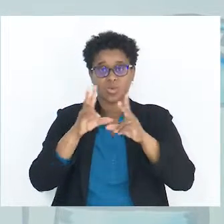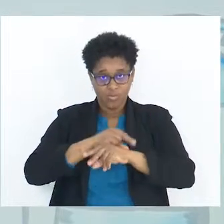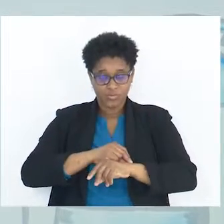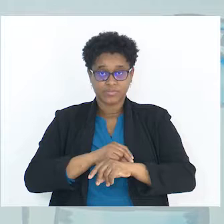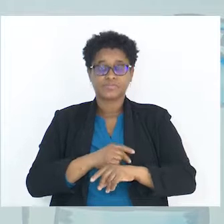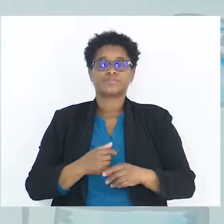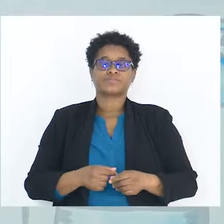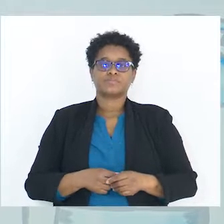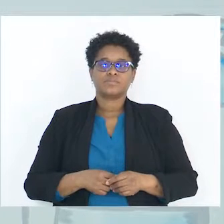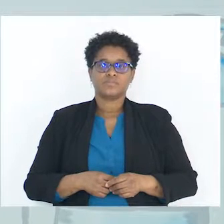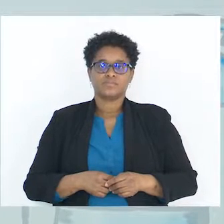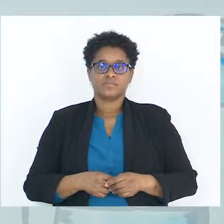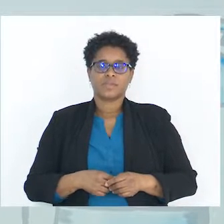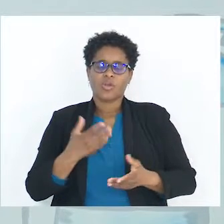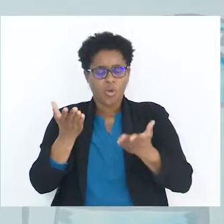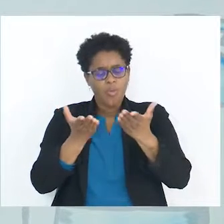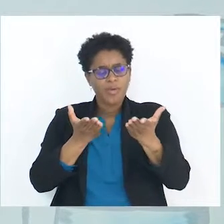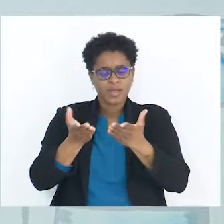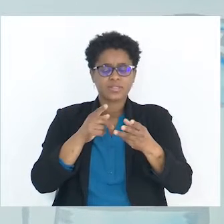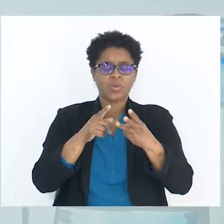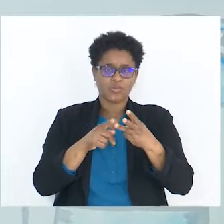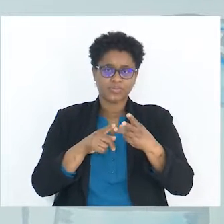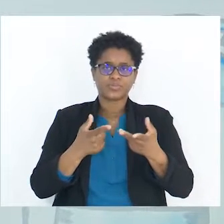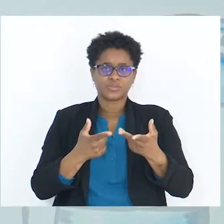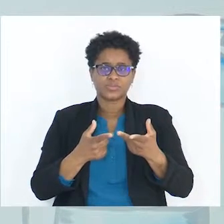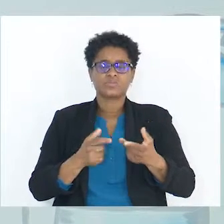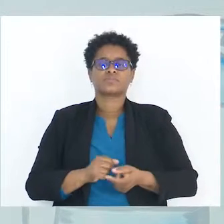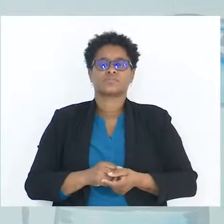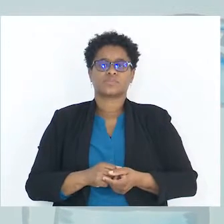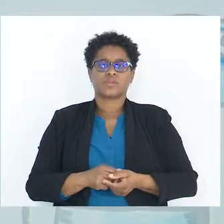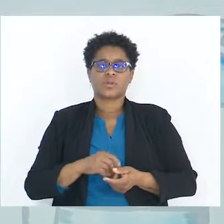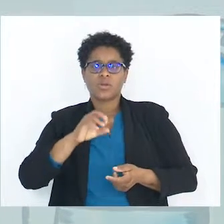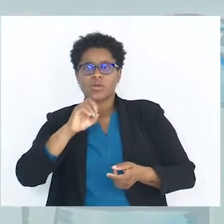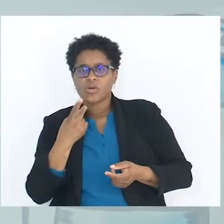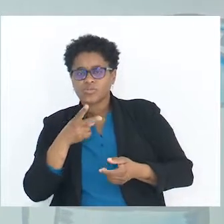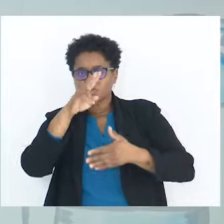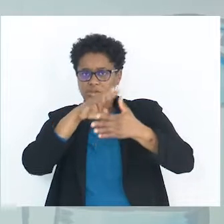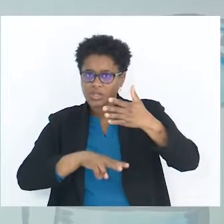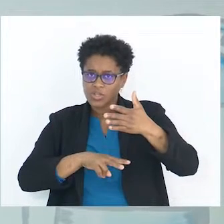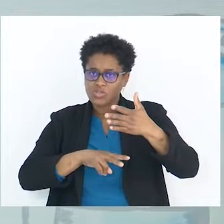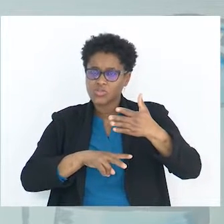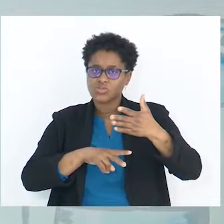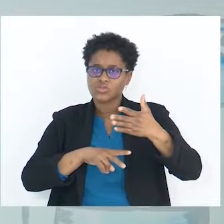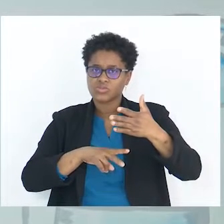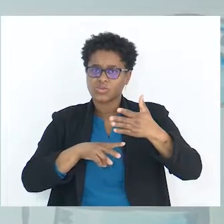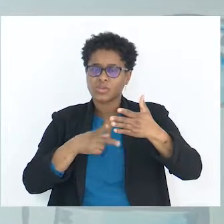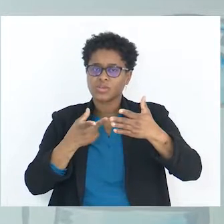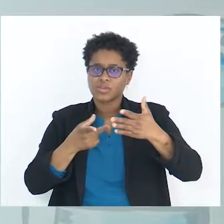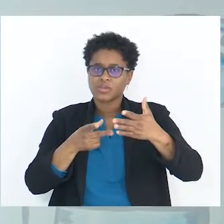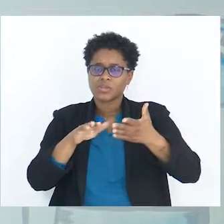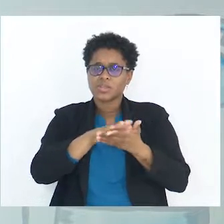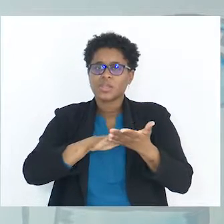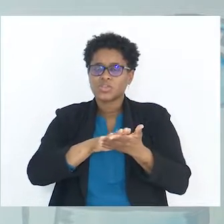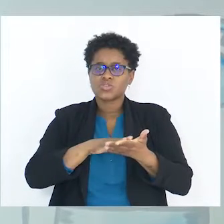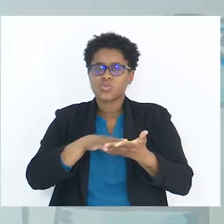É uma comparação ou um confronto de textos base. Comparação porque tu